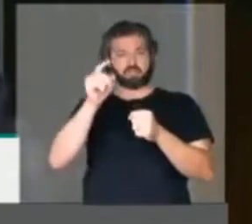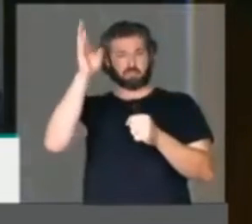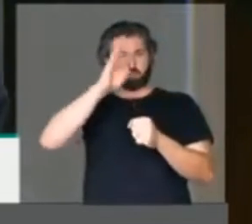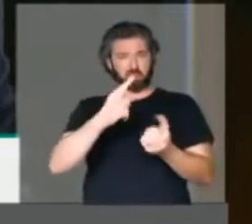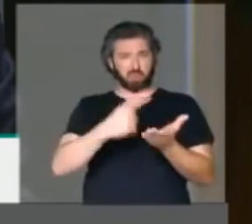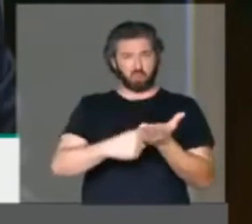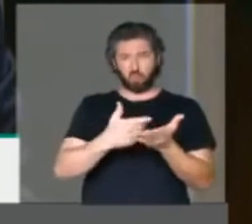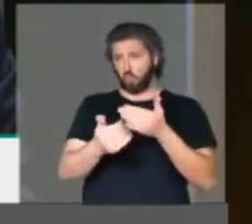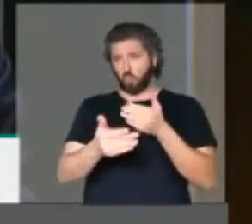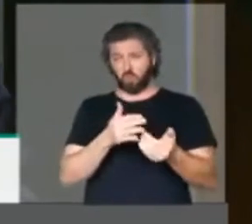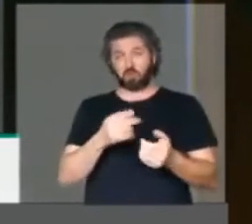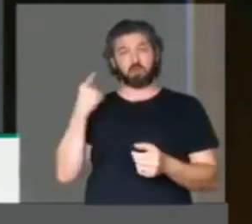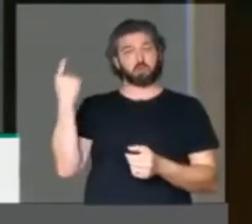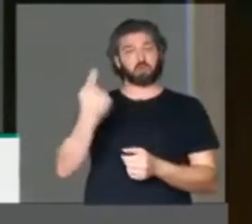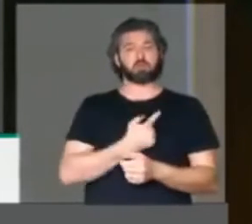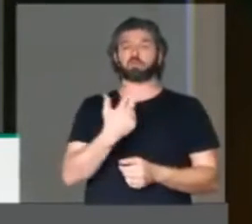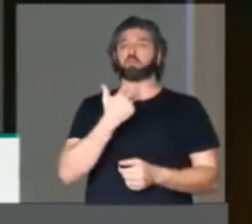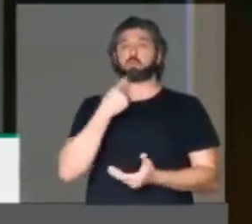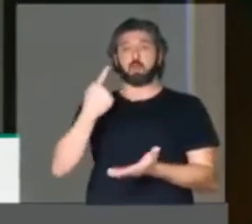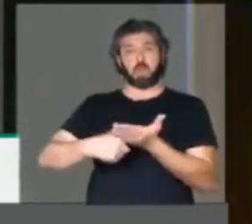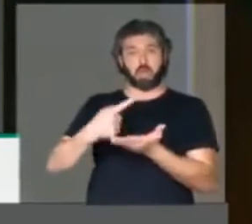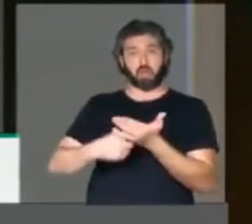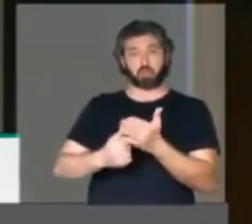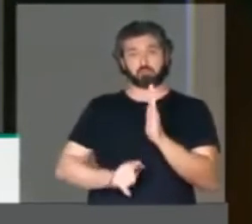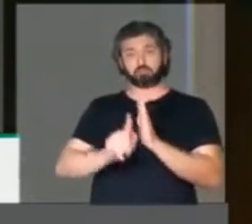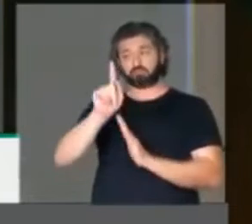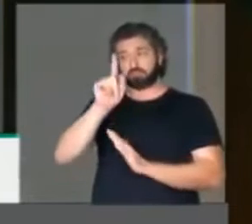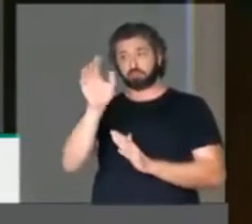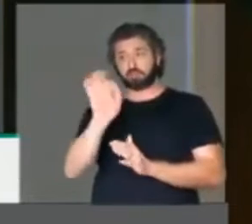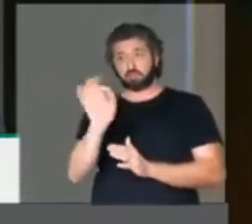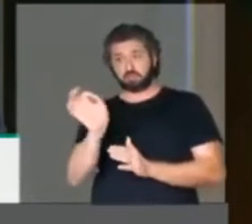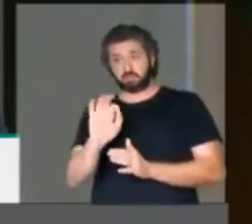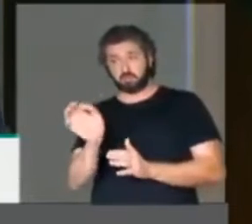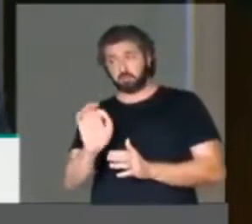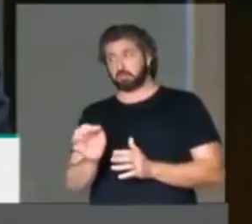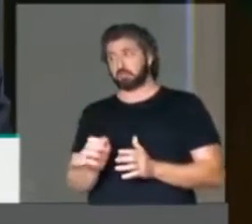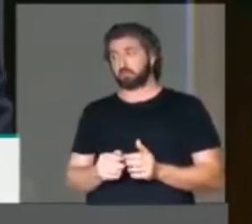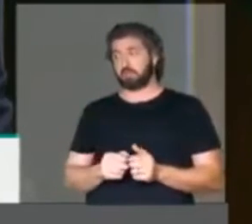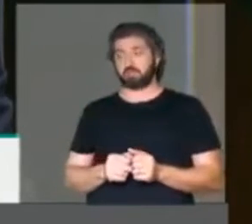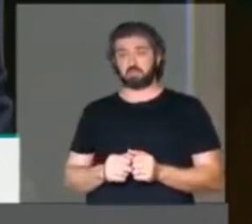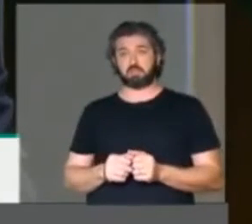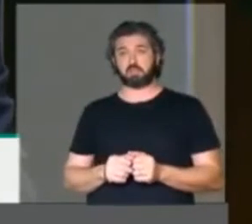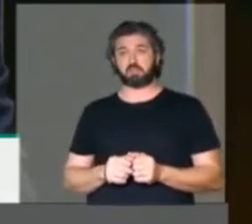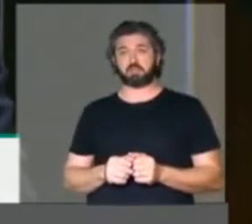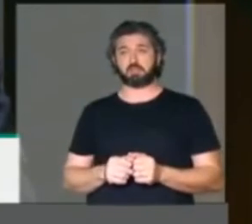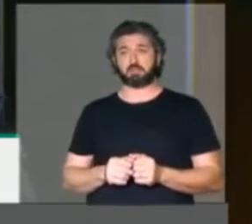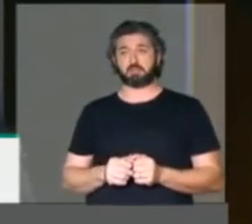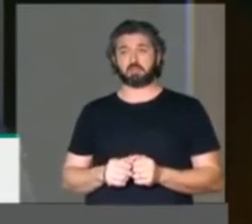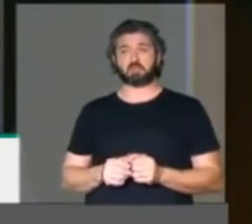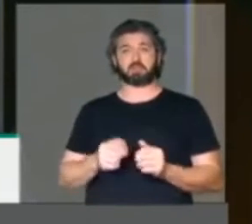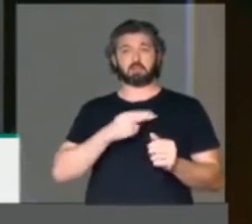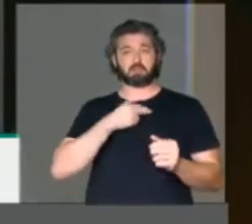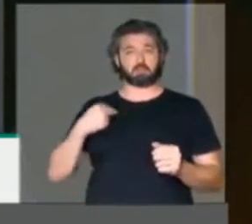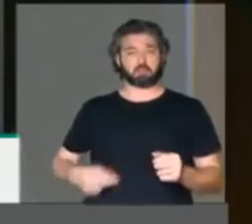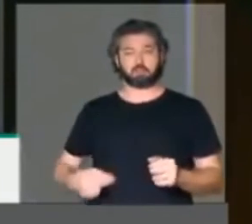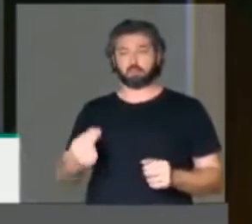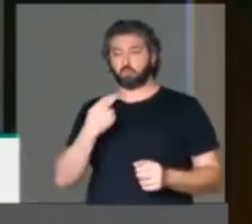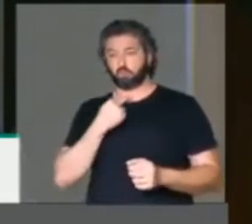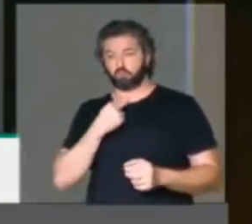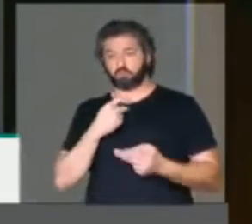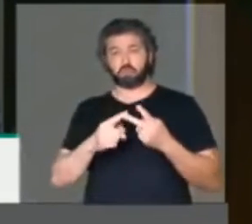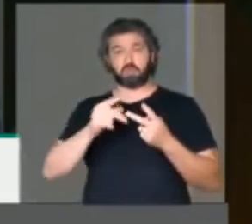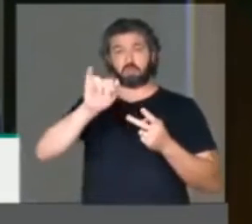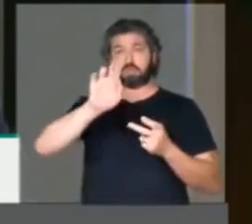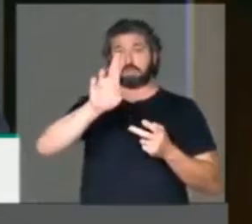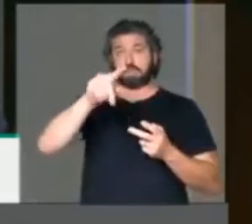acordo. Então, nós não poderemos fazer acordos para lançamento de veículos lançadores da China, do